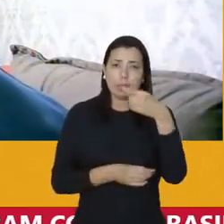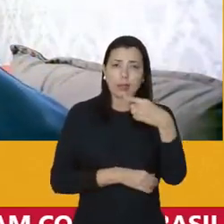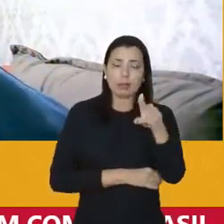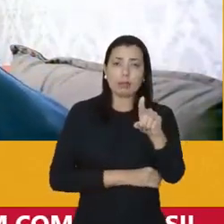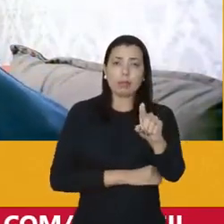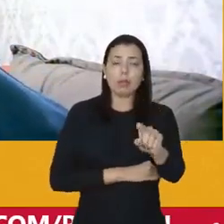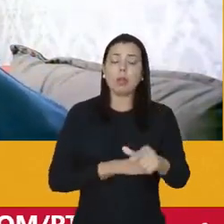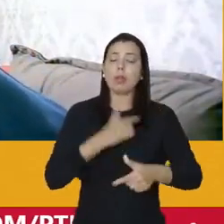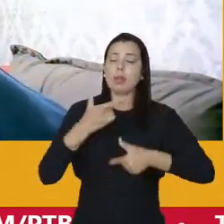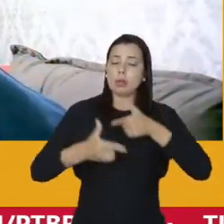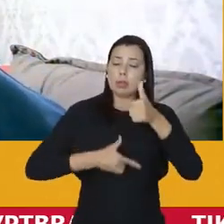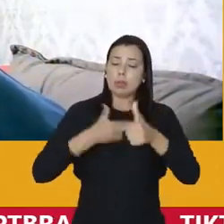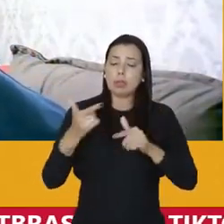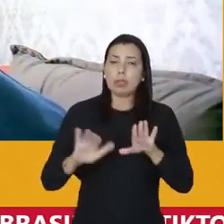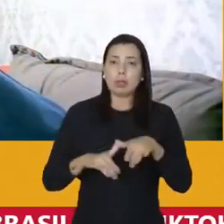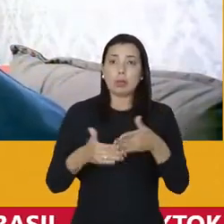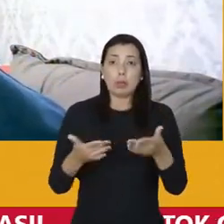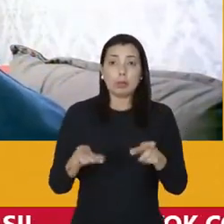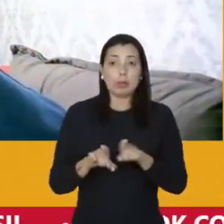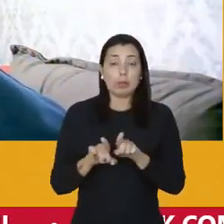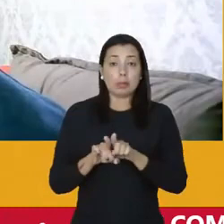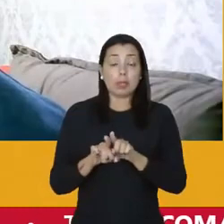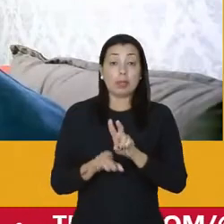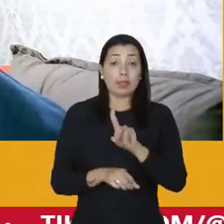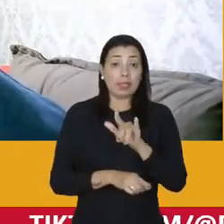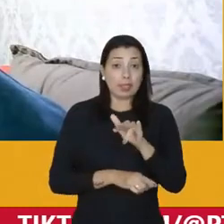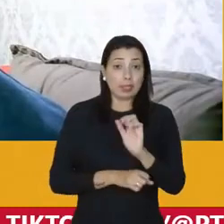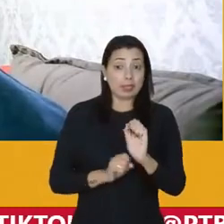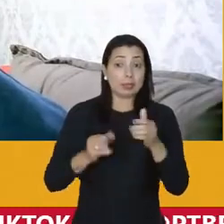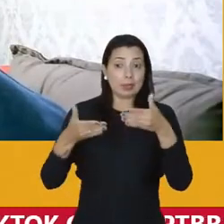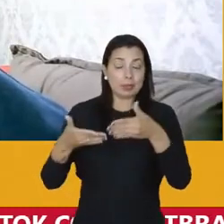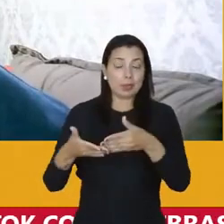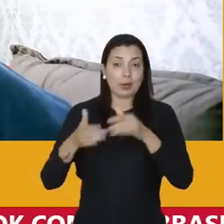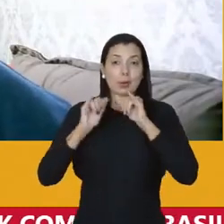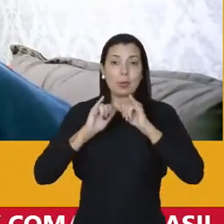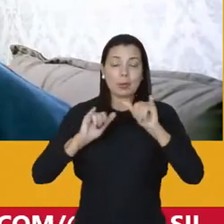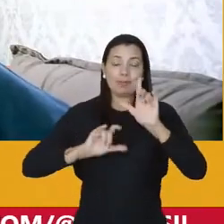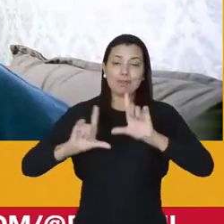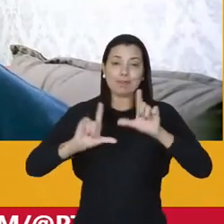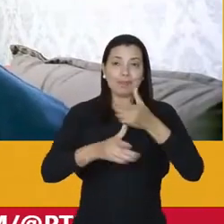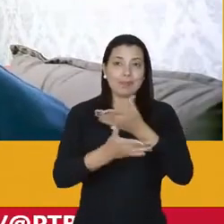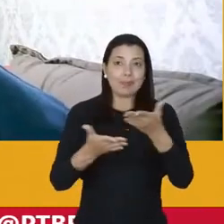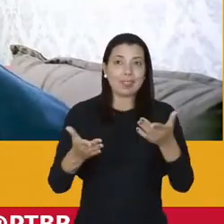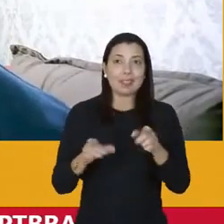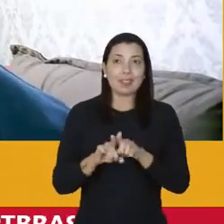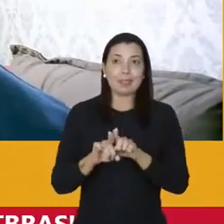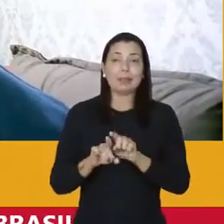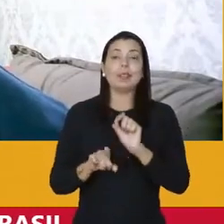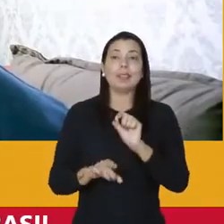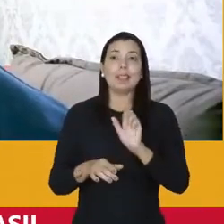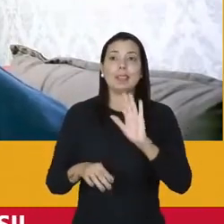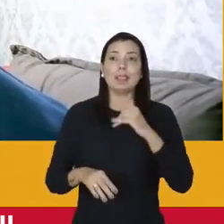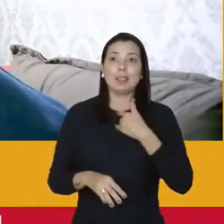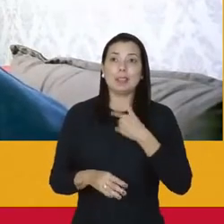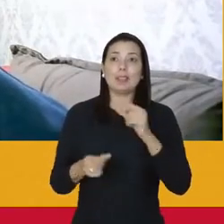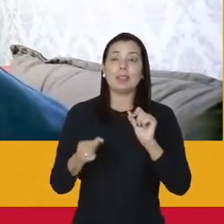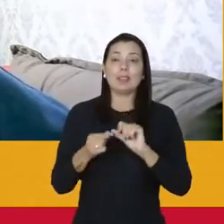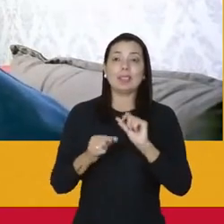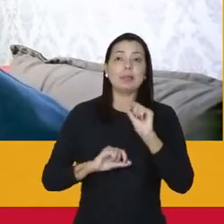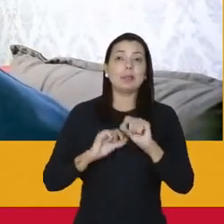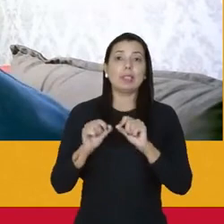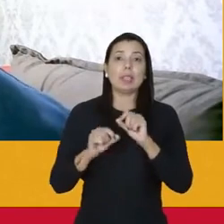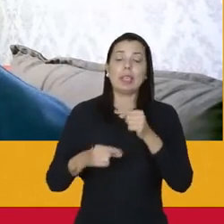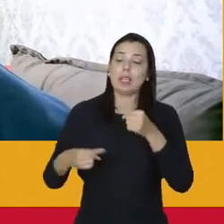um pouco a jornada, no qual o Vinícius também participou, como nosso garoto propagandante. e aí a gente fez um